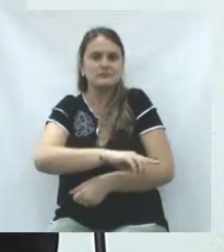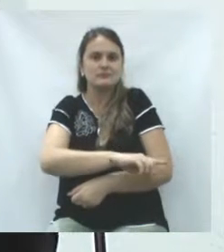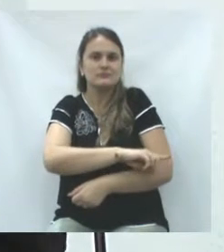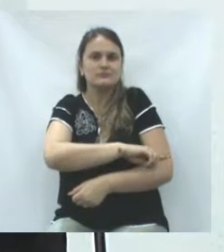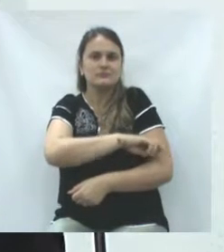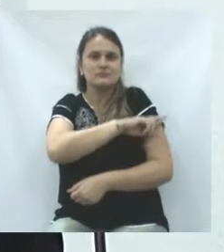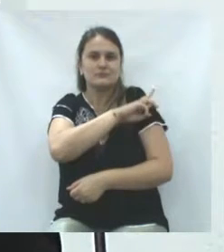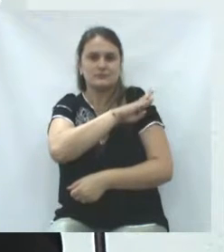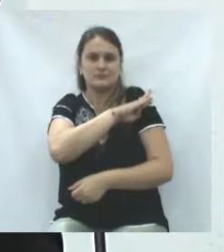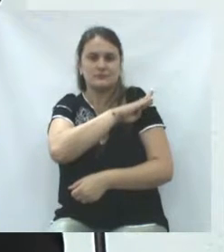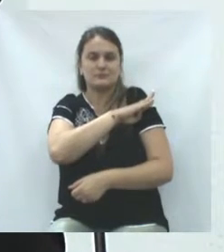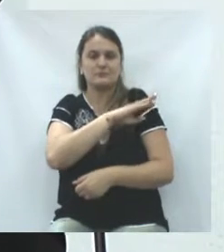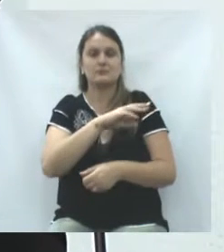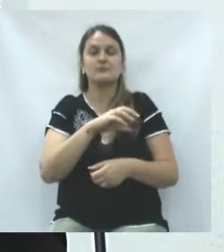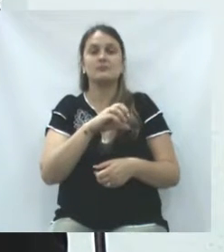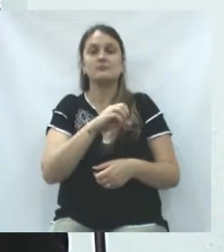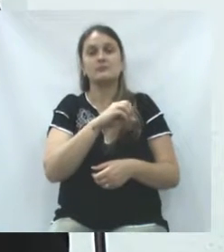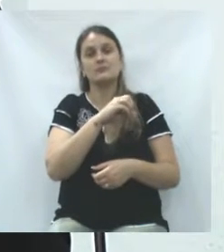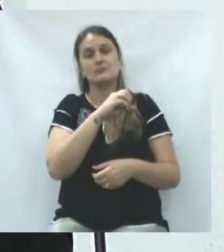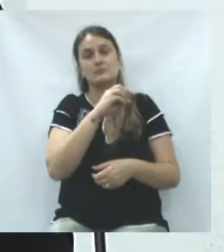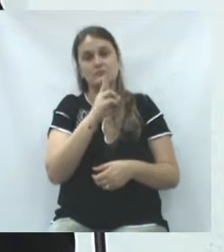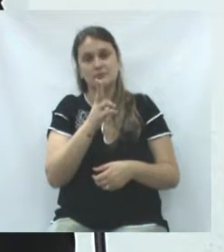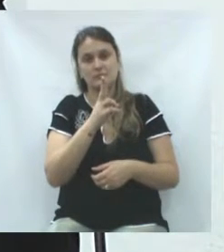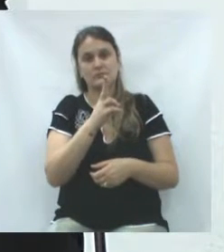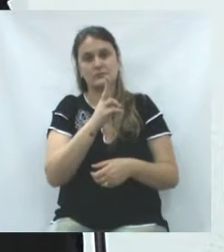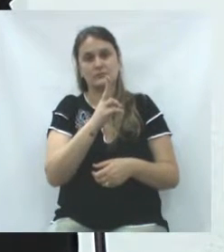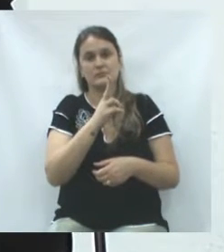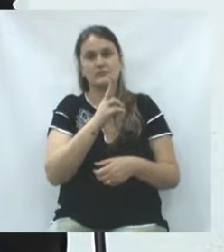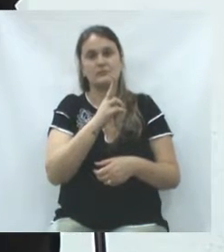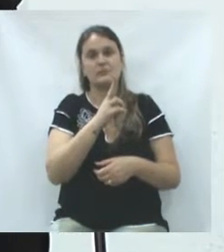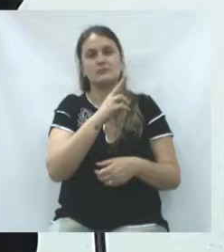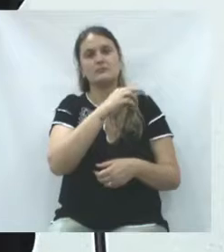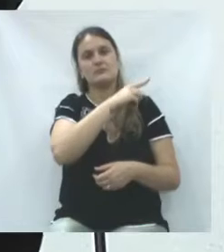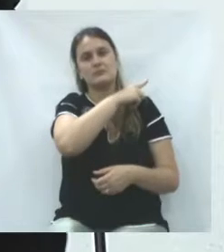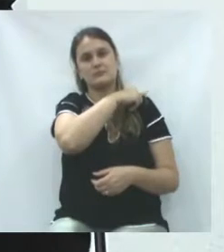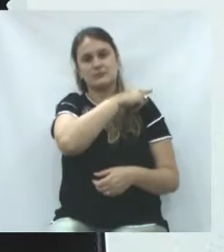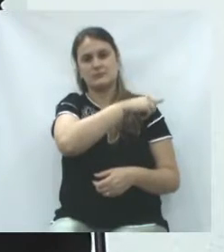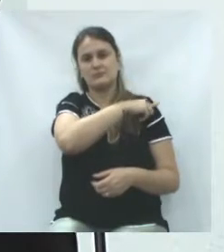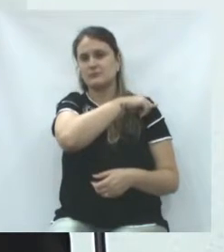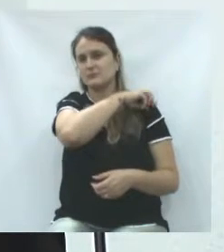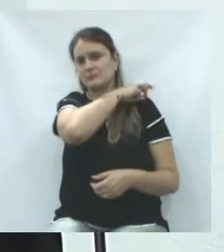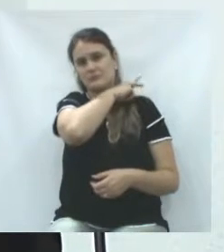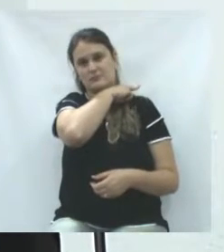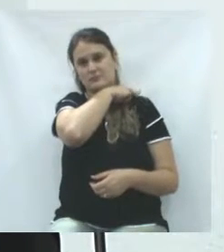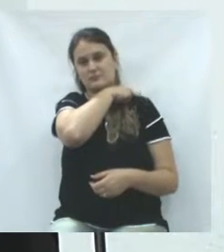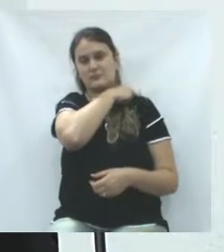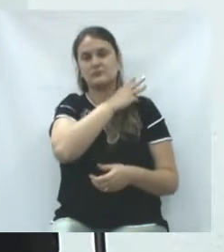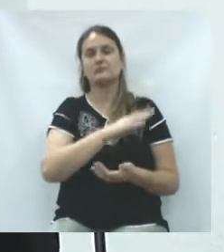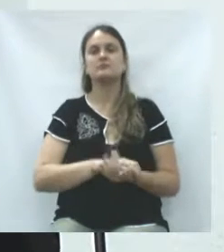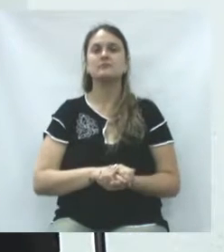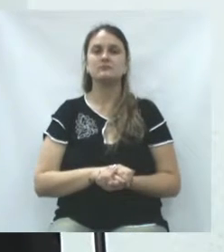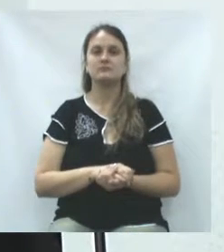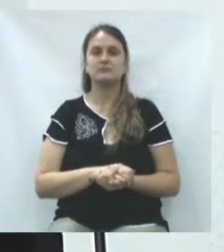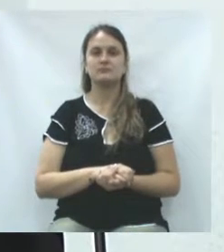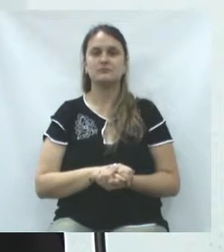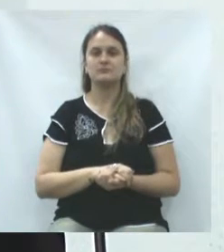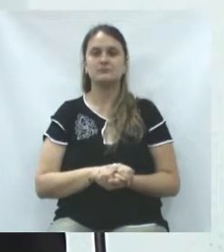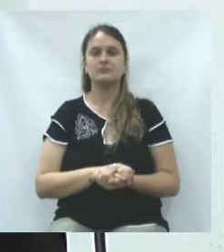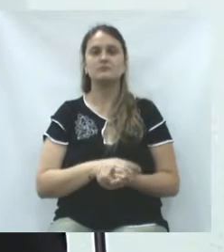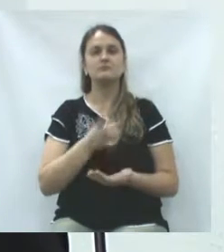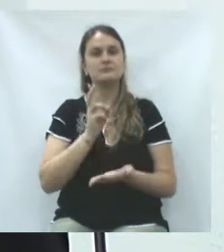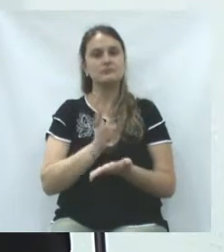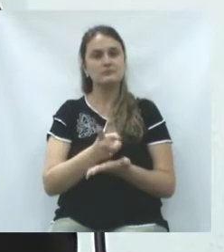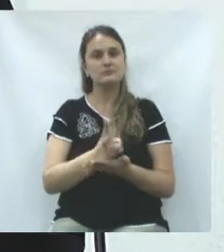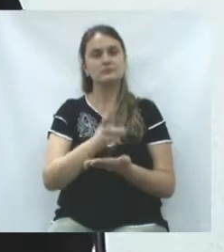num centro de educação infantil, seja ele, nas séries até o quinto ano, ou nas séries seguintes.